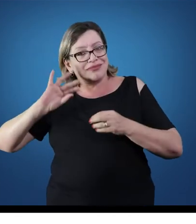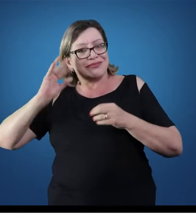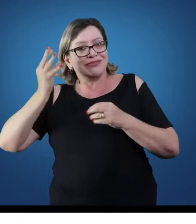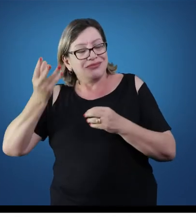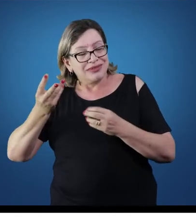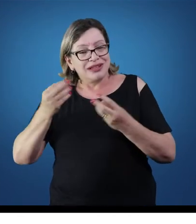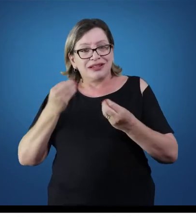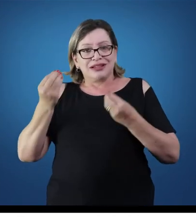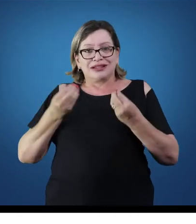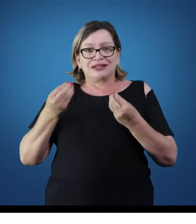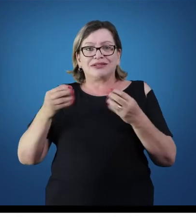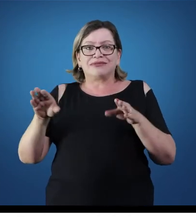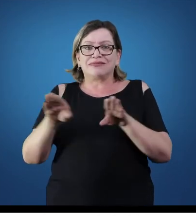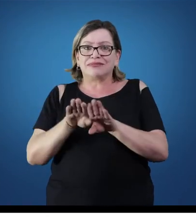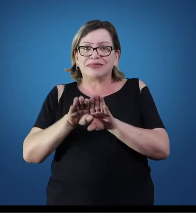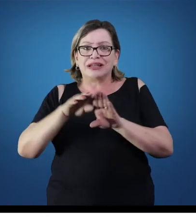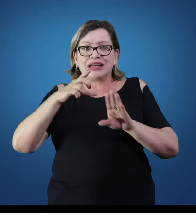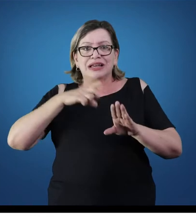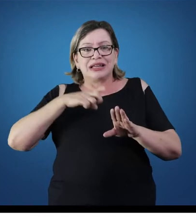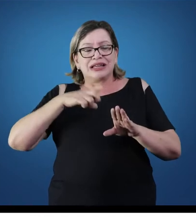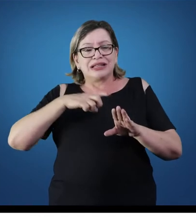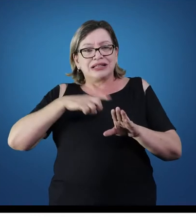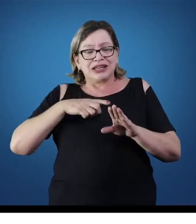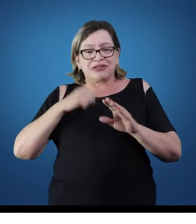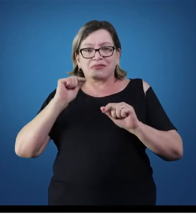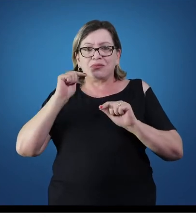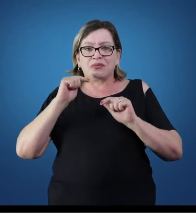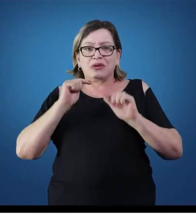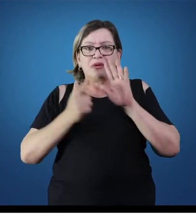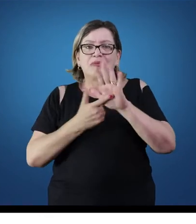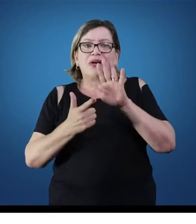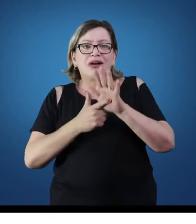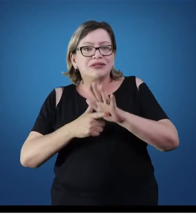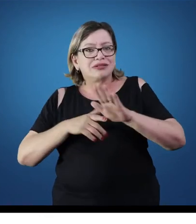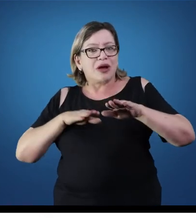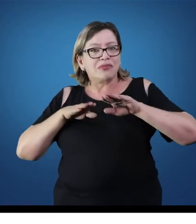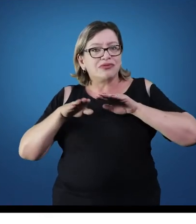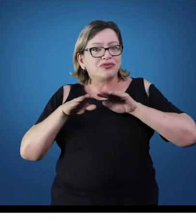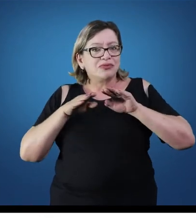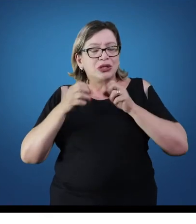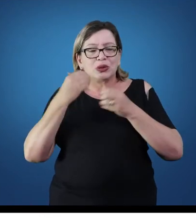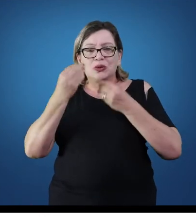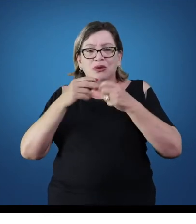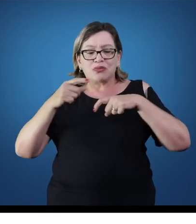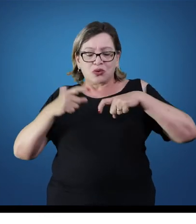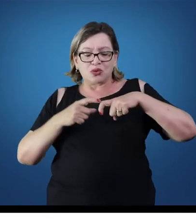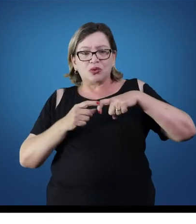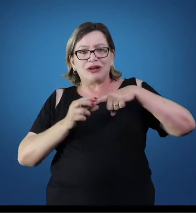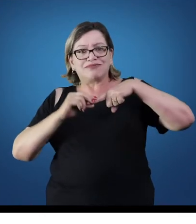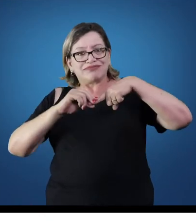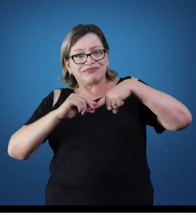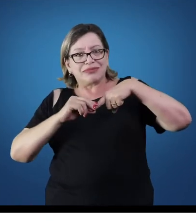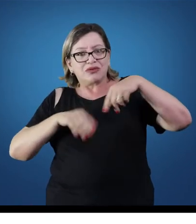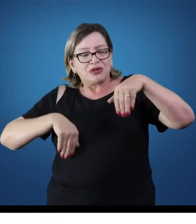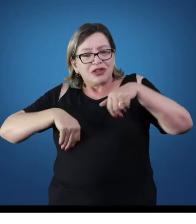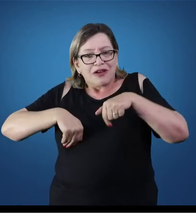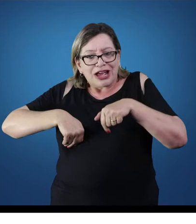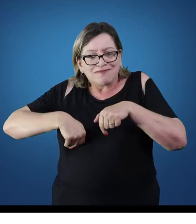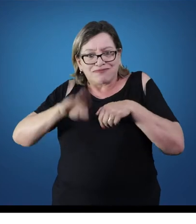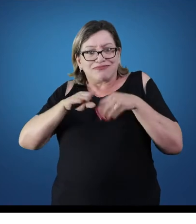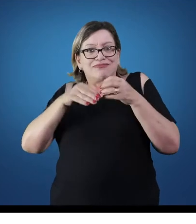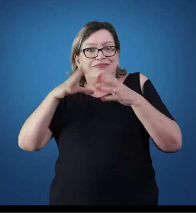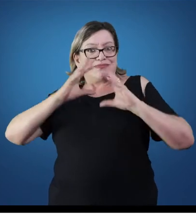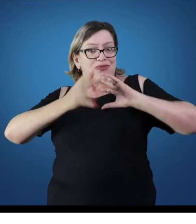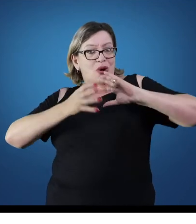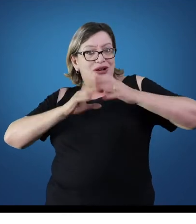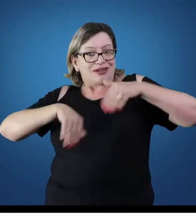Nós vamos ter aí todo um trabalho que o músculo quadríceps tem, por exemplo, de extensão do joelho. Então aquele movimento do chutar a bola, por exemplo,